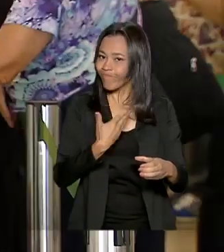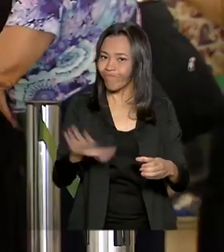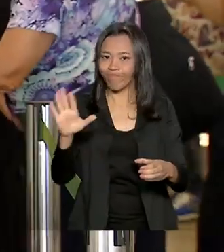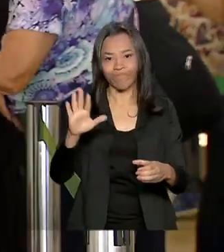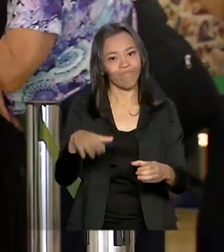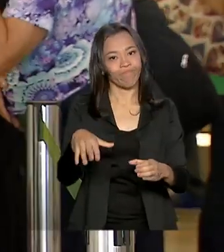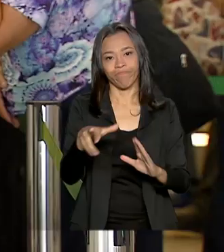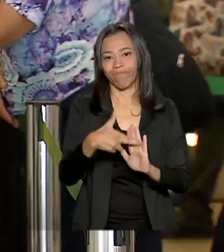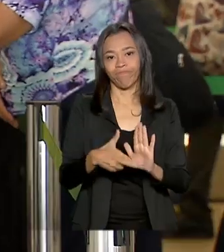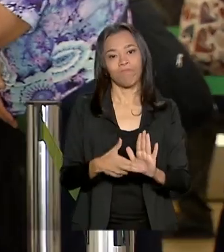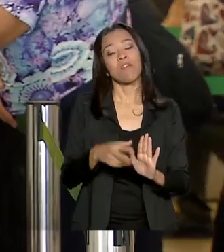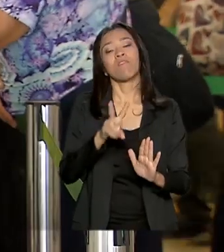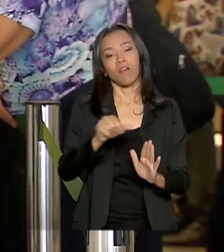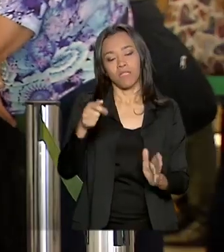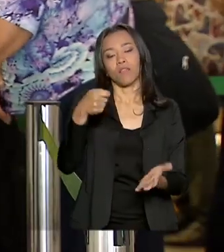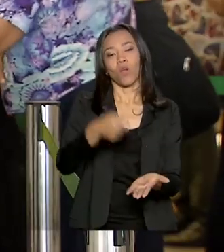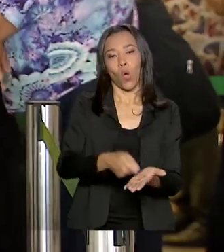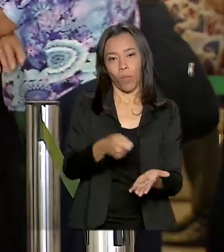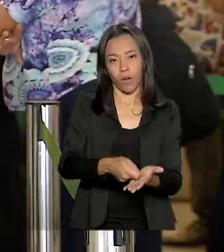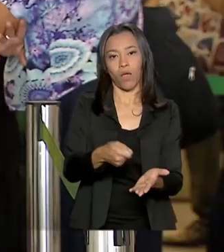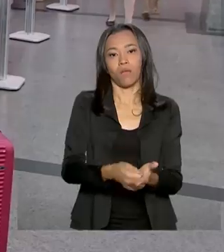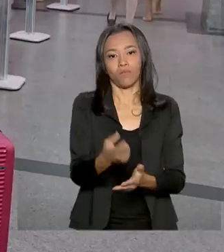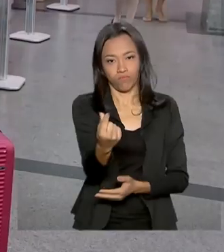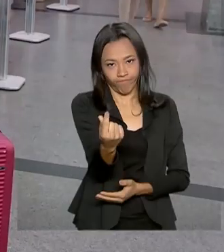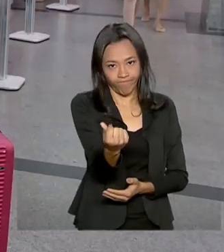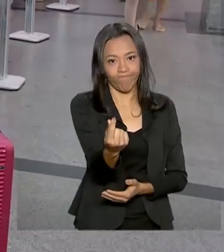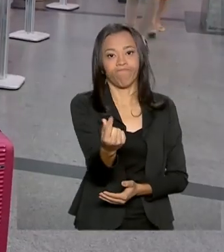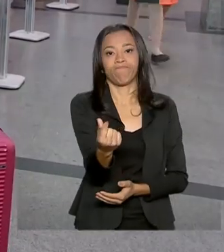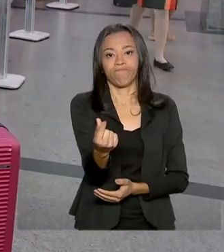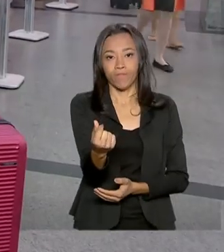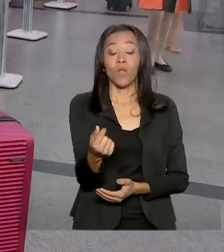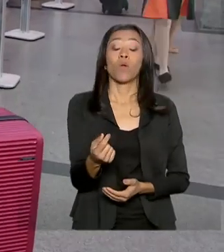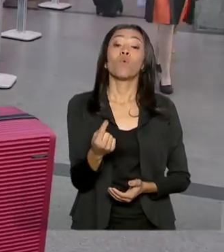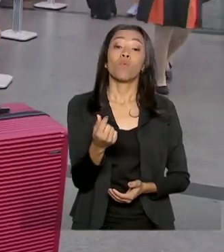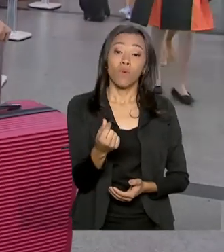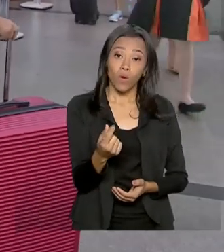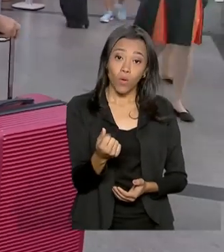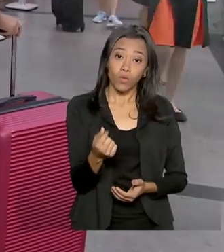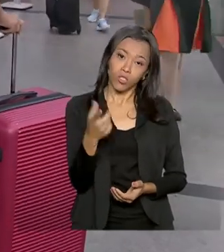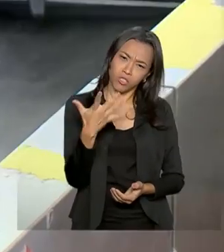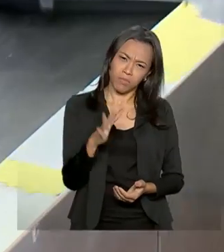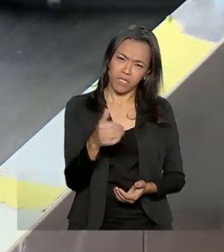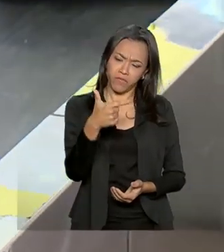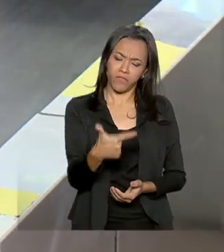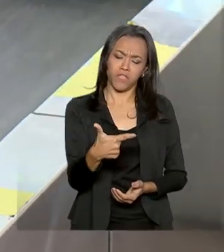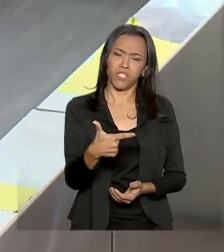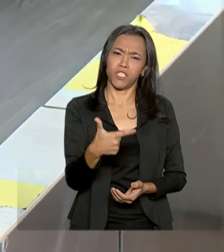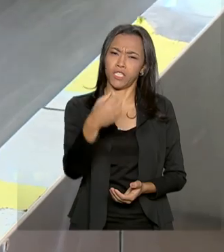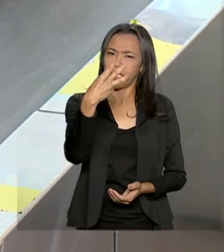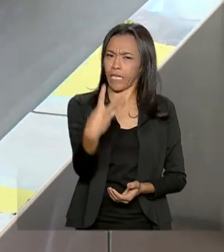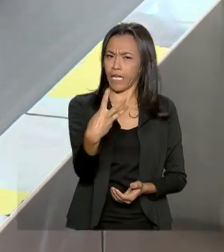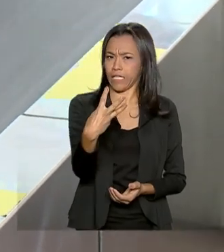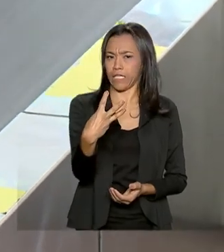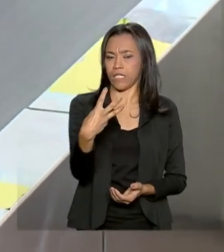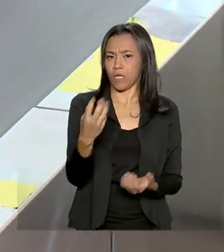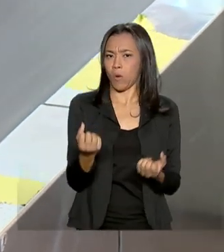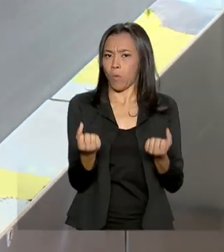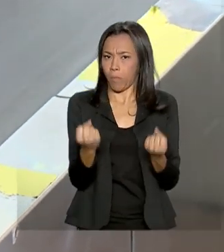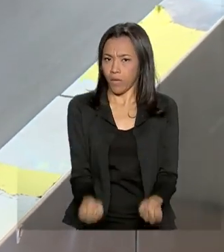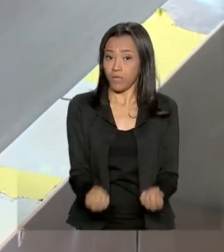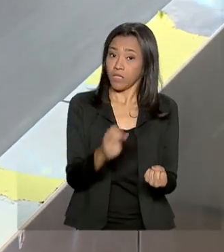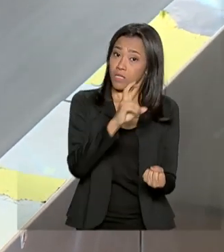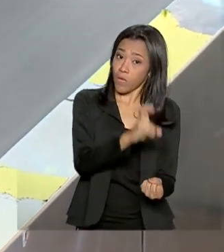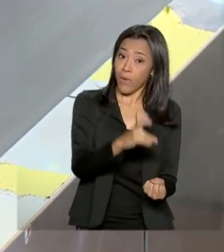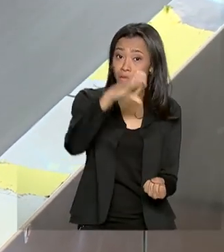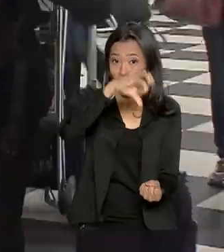caso, será cobrado uma taxa. O custo da franquia, de um volume de 23 quilos, varia entre R$ 59